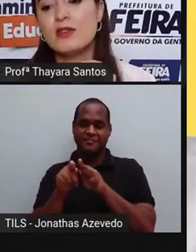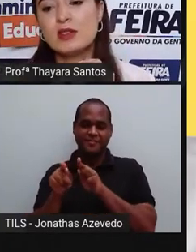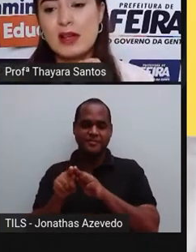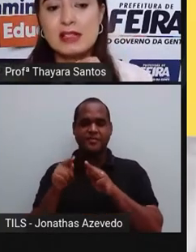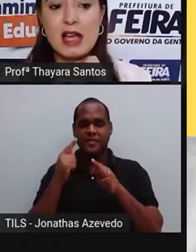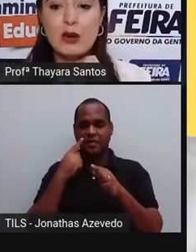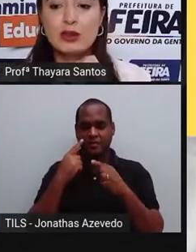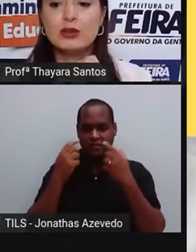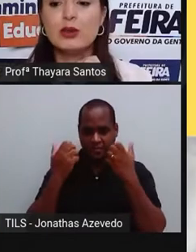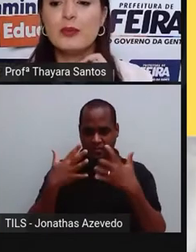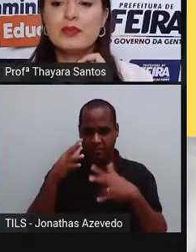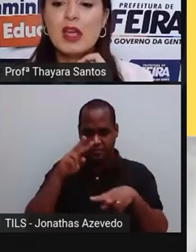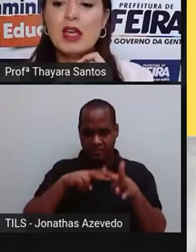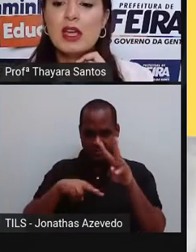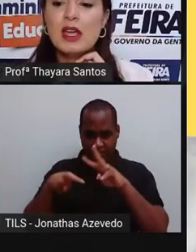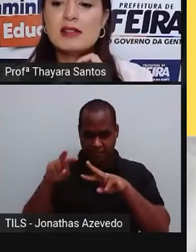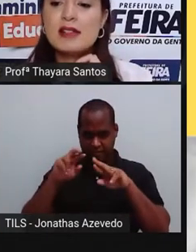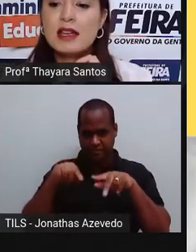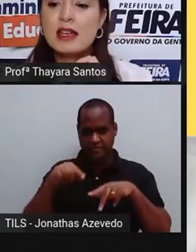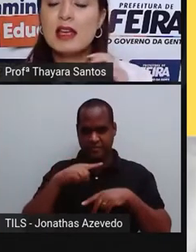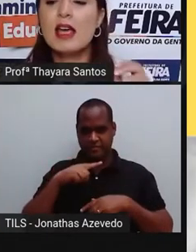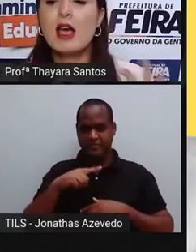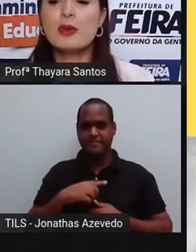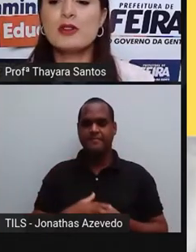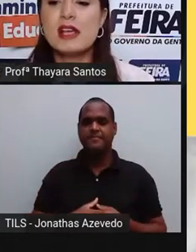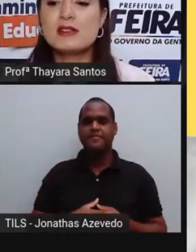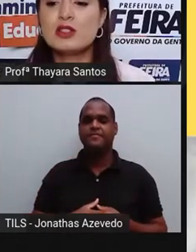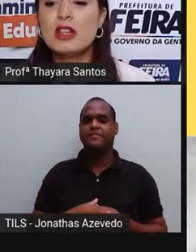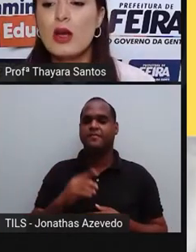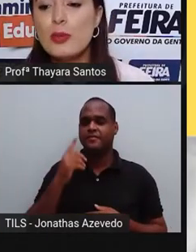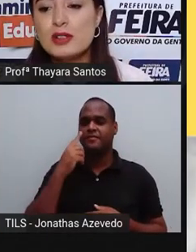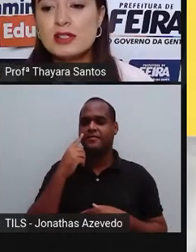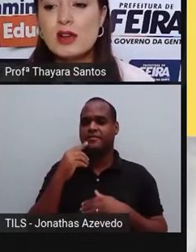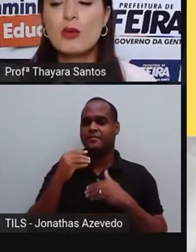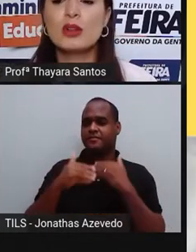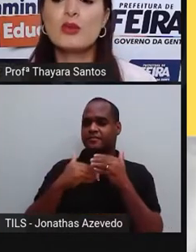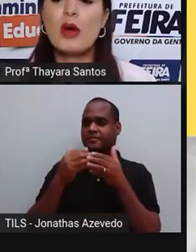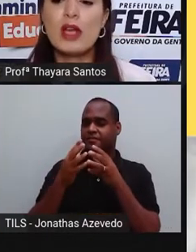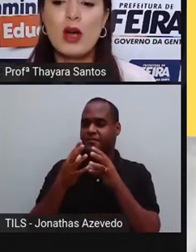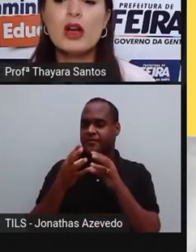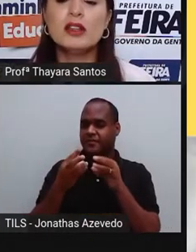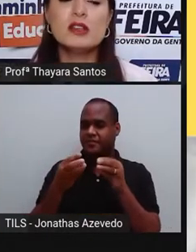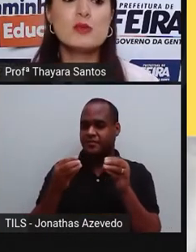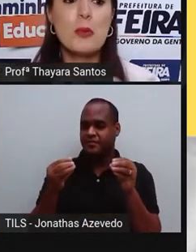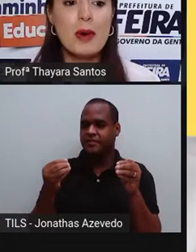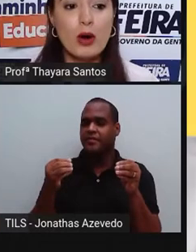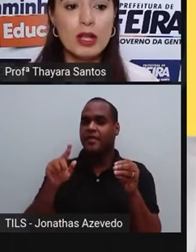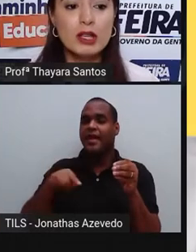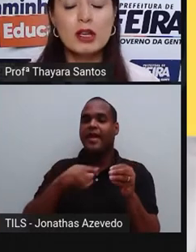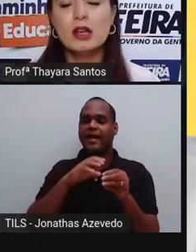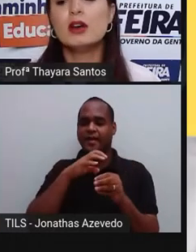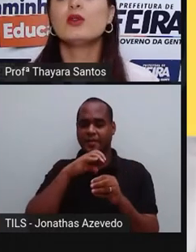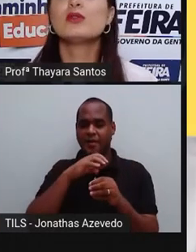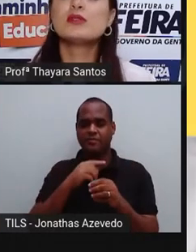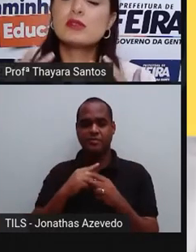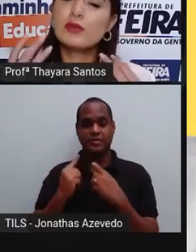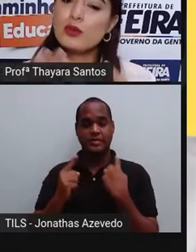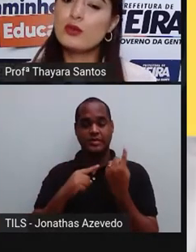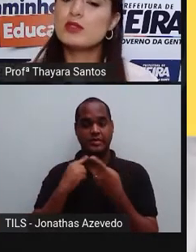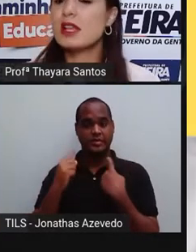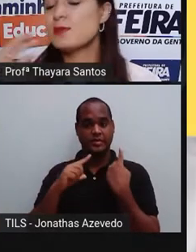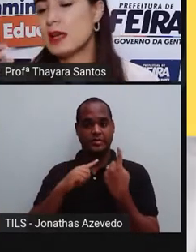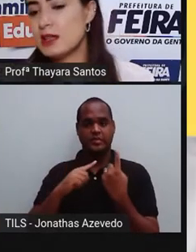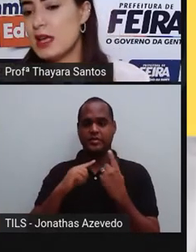consegue visualizar o olho nu. E esse daqui é o processo de decomposição. Quando qualquer organismo morre, os